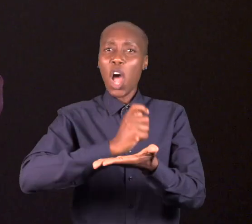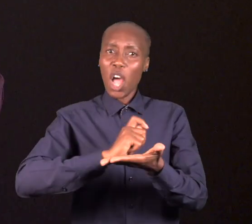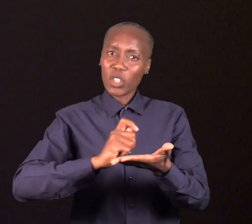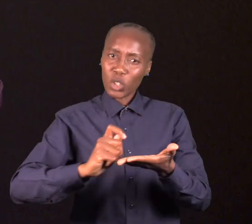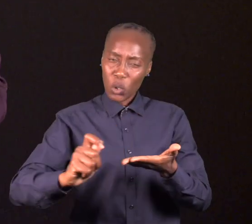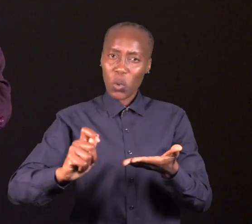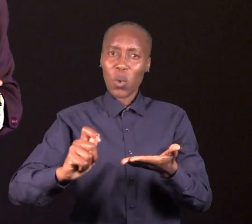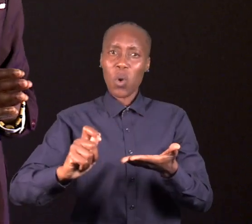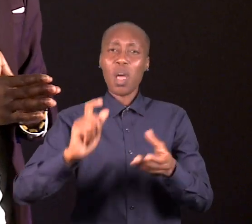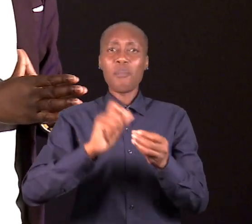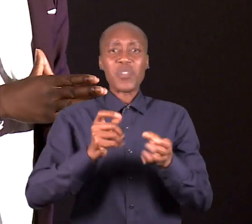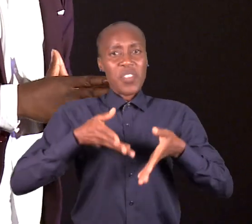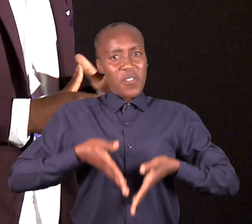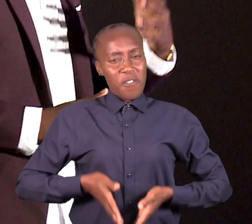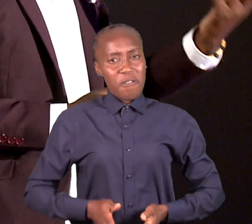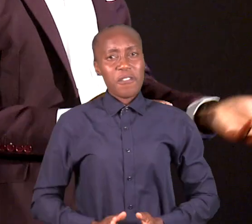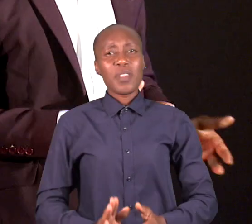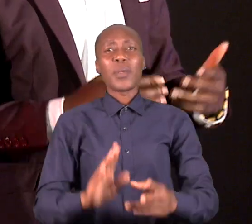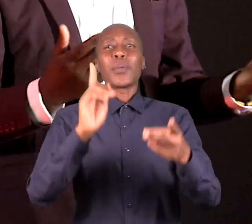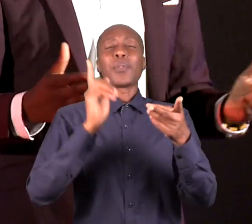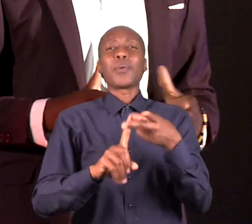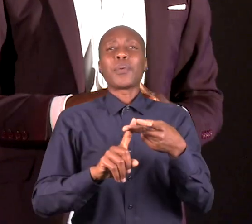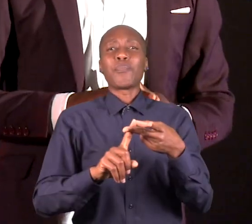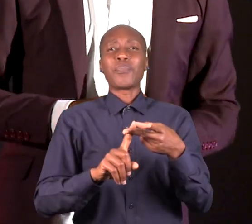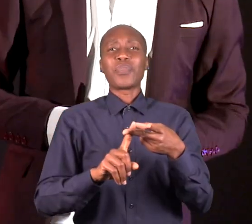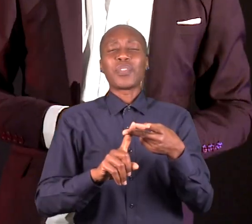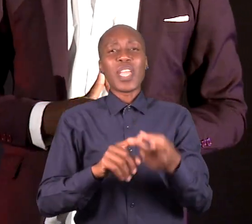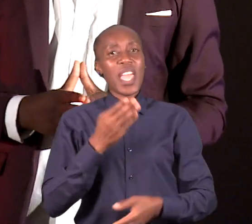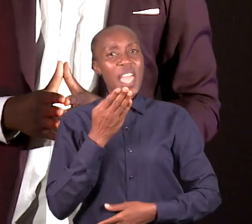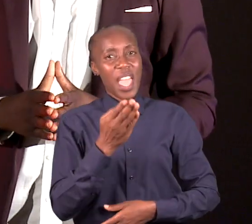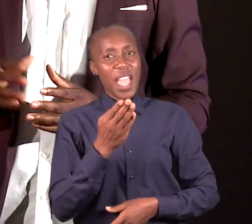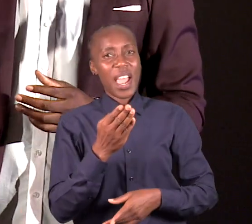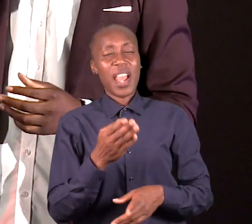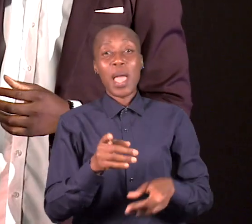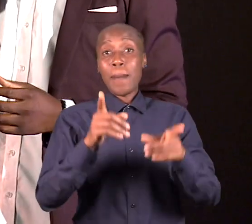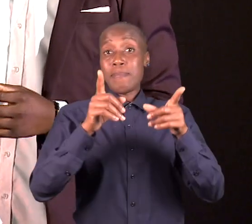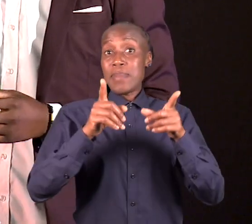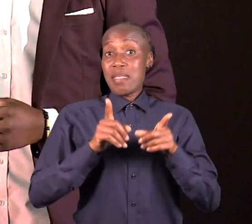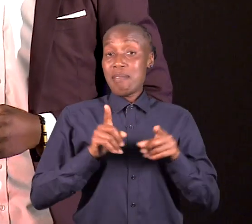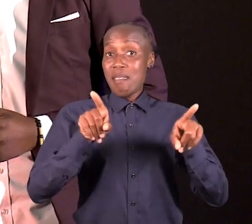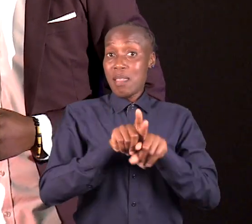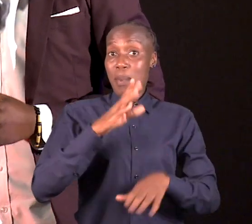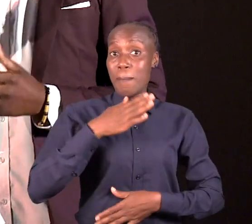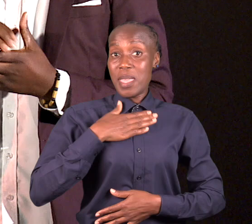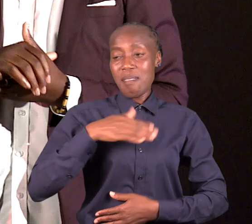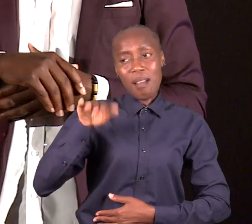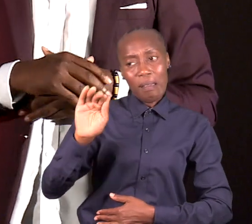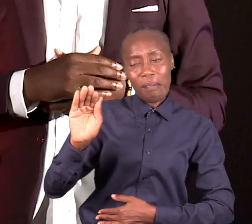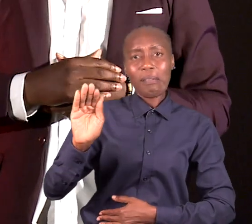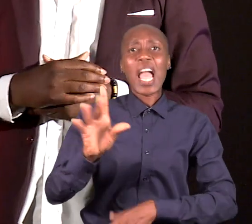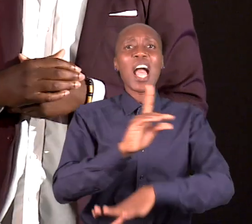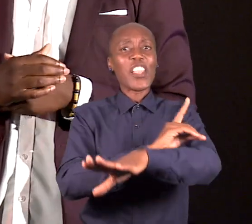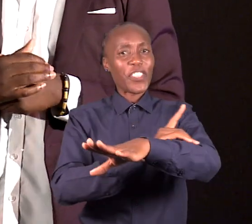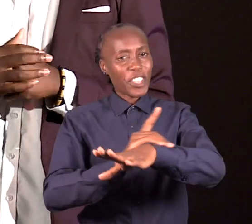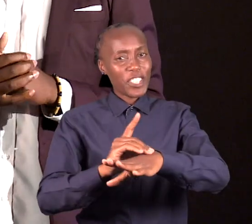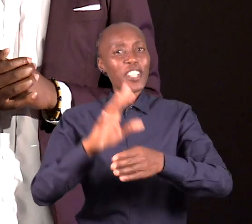pedagógico dos seus filhos educantes, ela tem solicitado cinco minutinhos à direção da